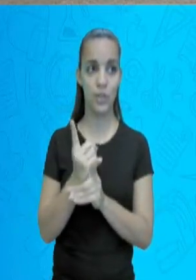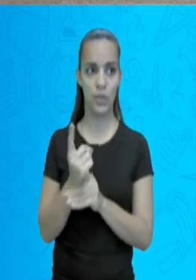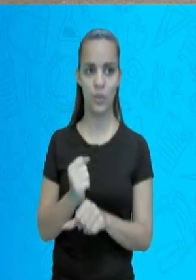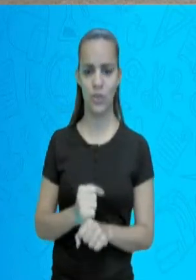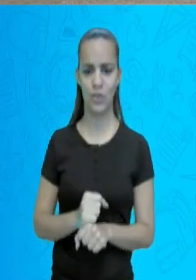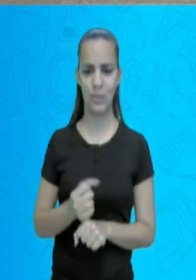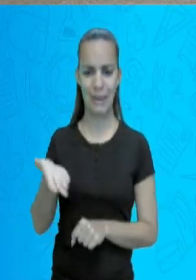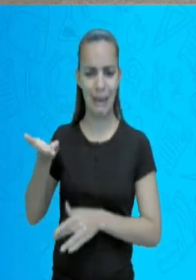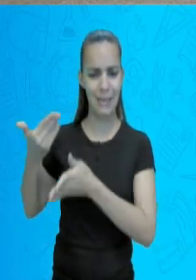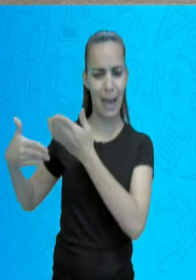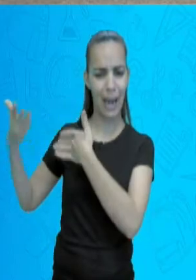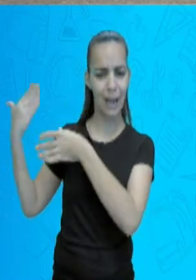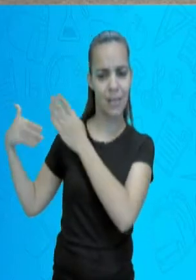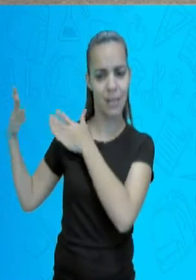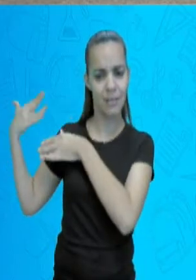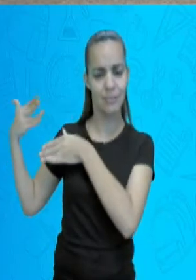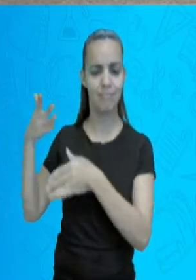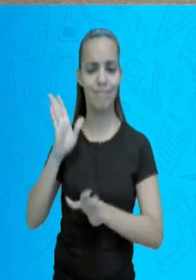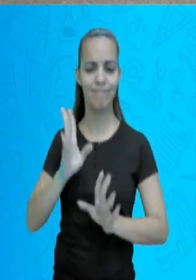mais filhos.